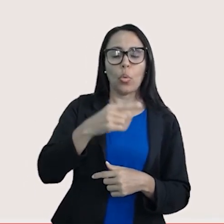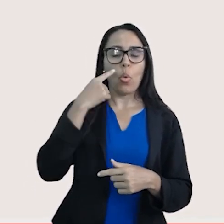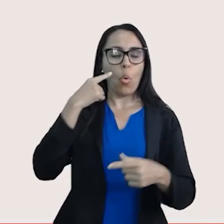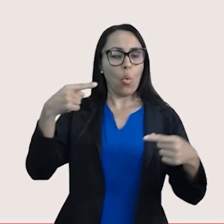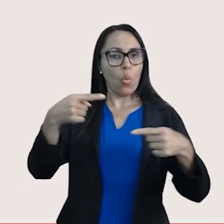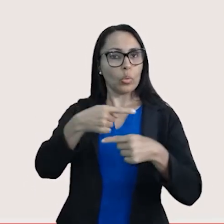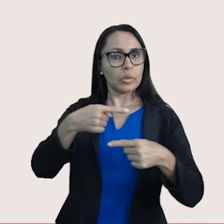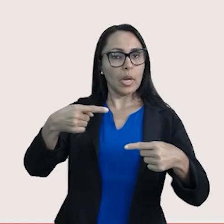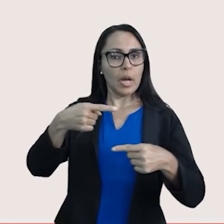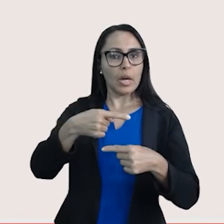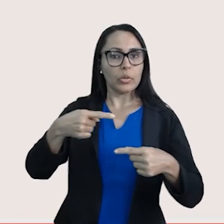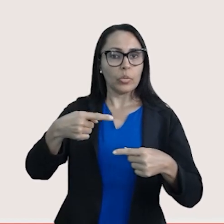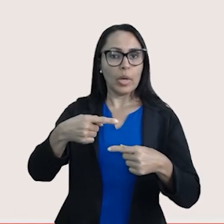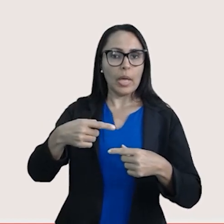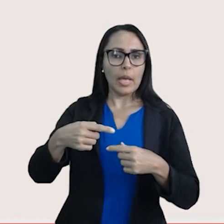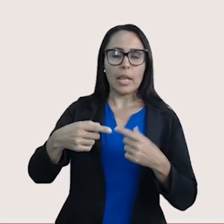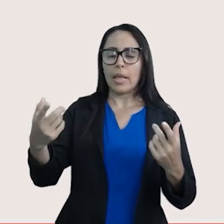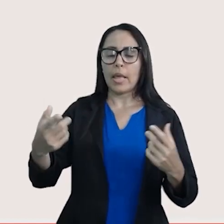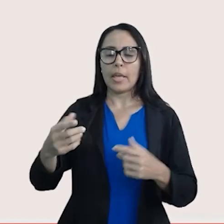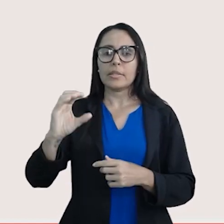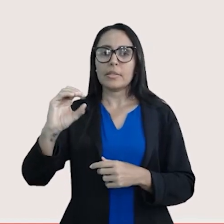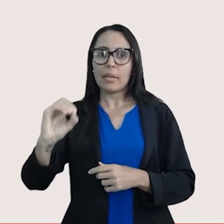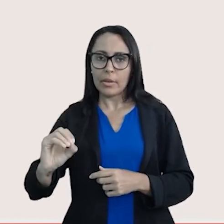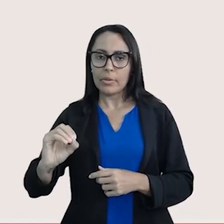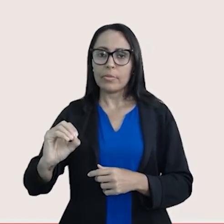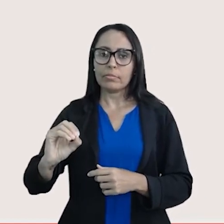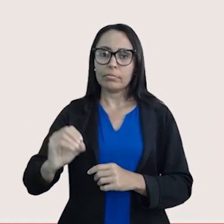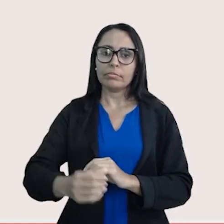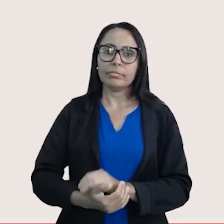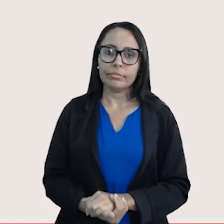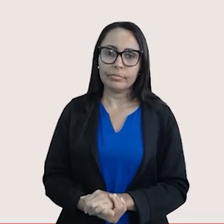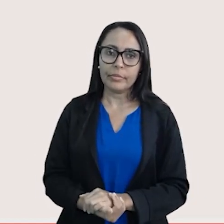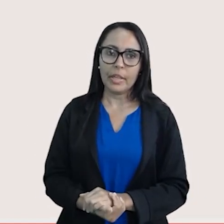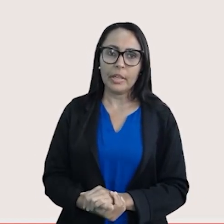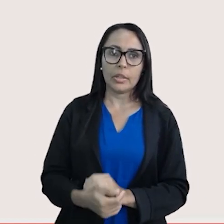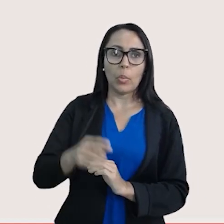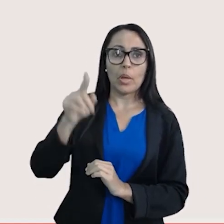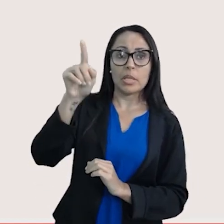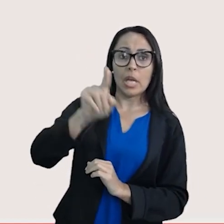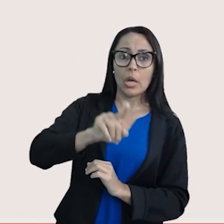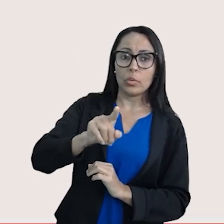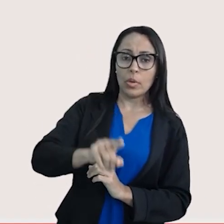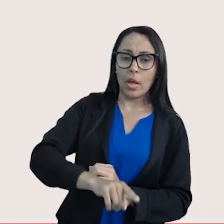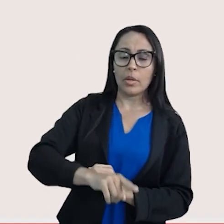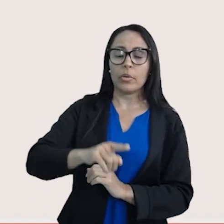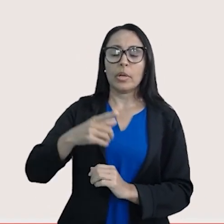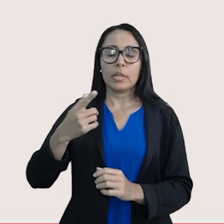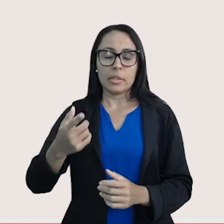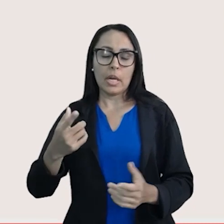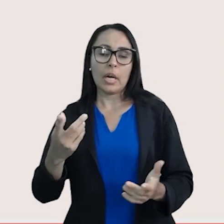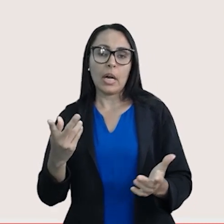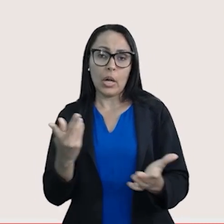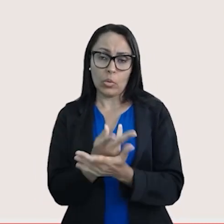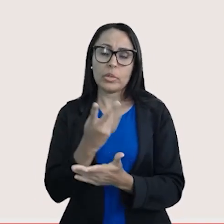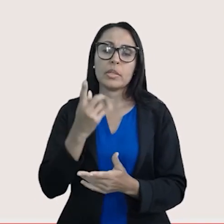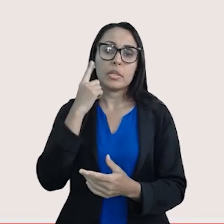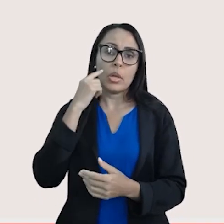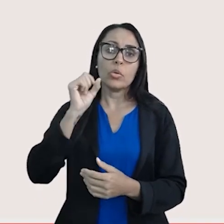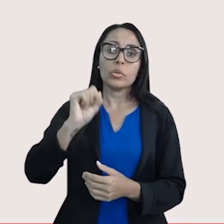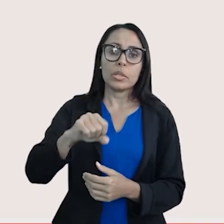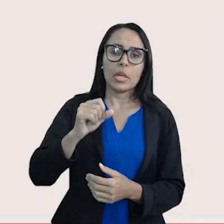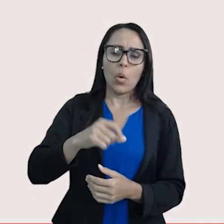contrário, eles se anulam. Então, ocorreu aí, ó, eles anularam. Então, se ocorreu um